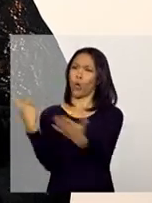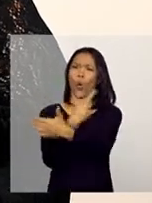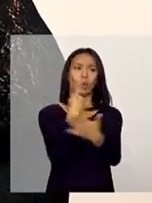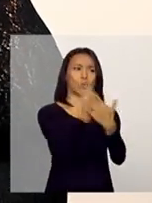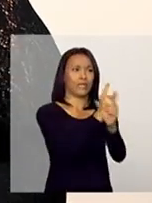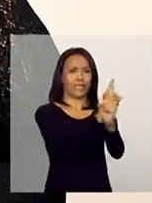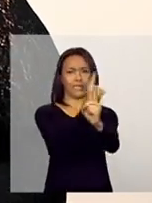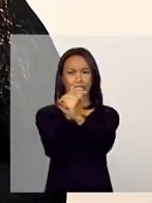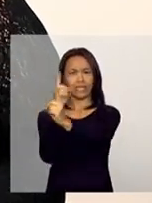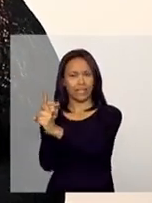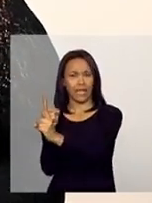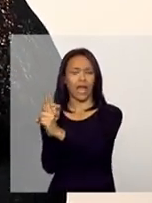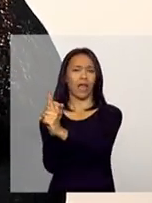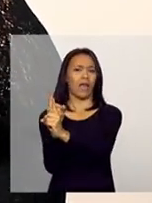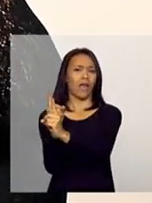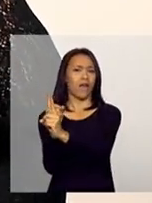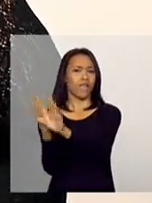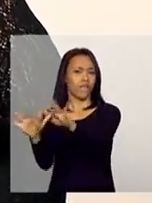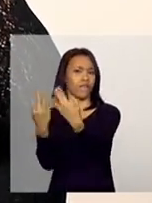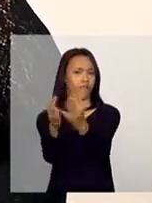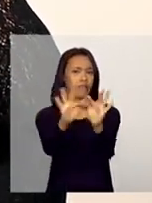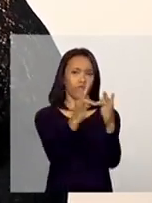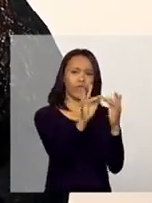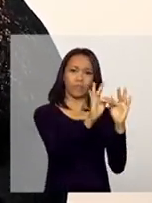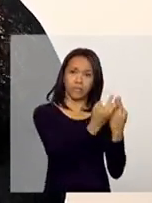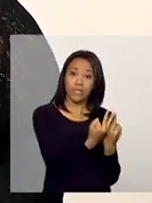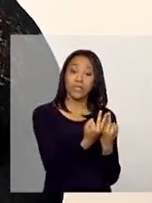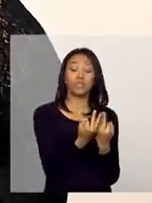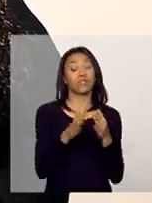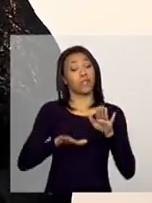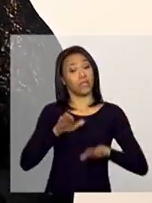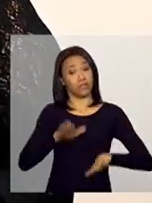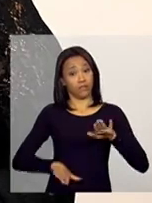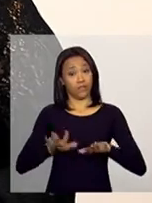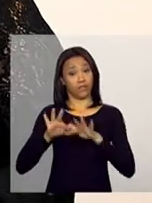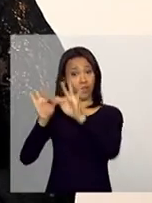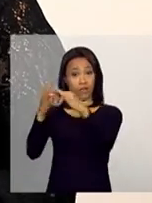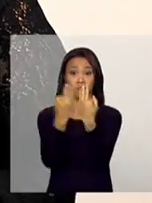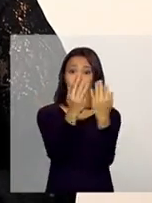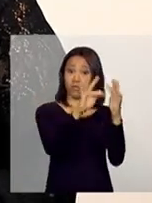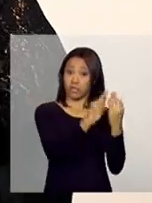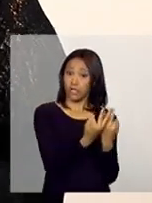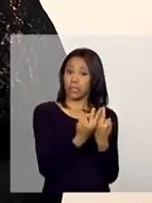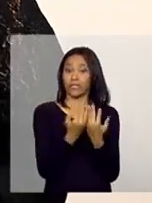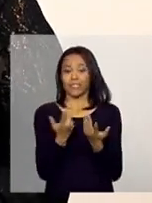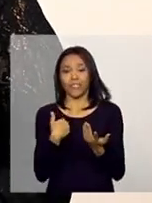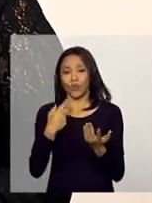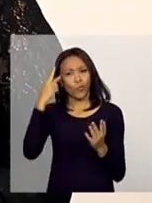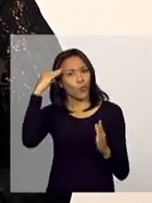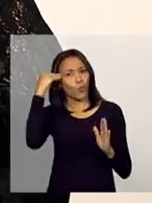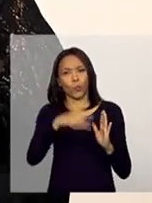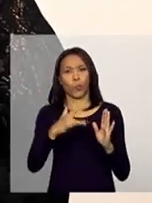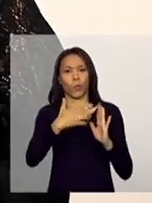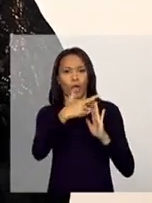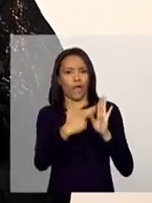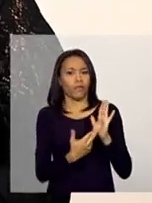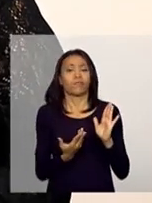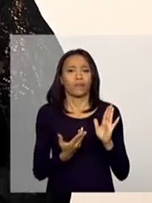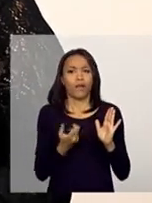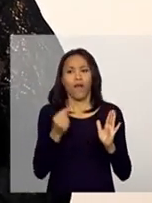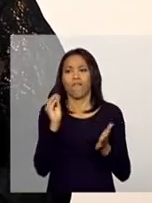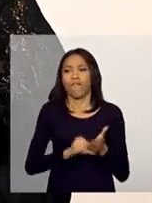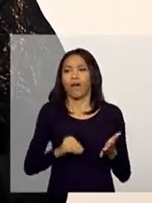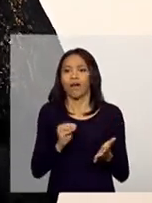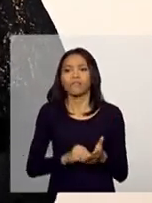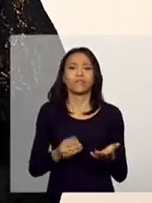vulnerabilizam essas famílias e muitas vezes as famílias que estão em descumprimento, o elas vão trazer? A falta da